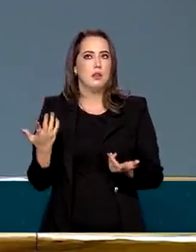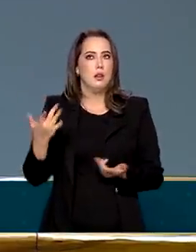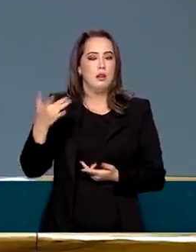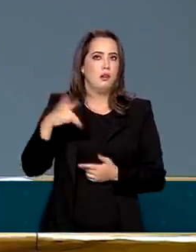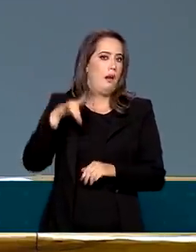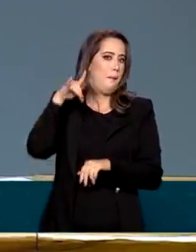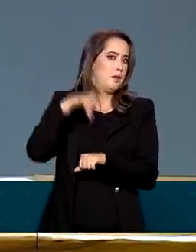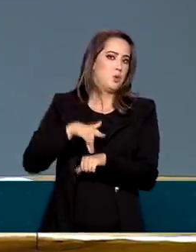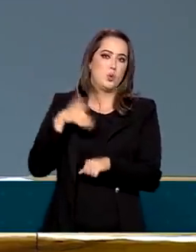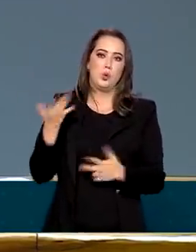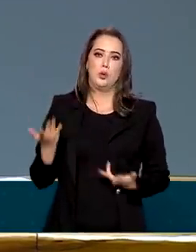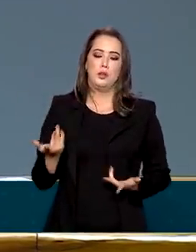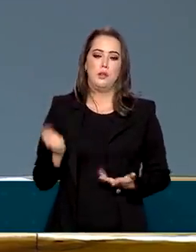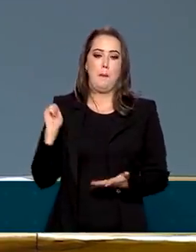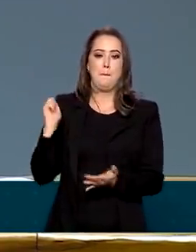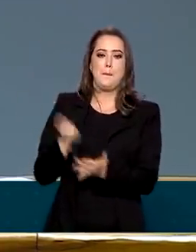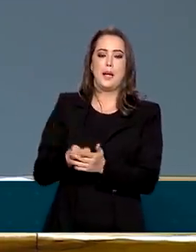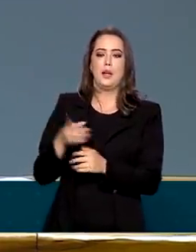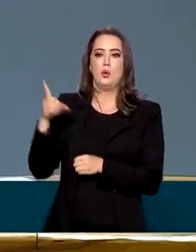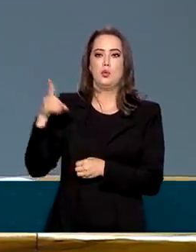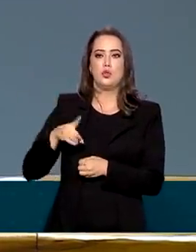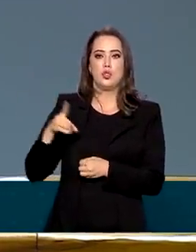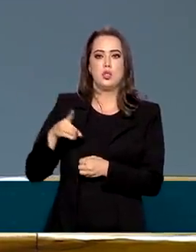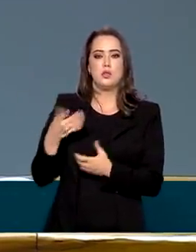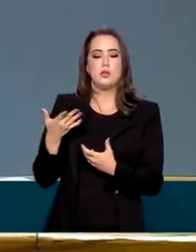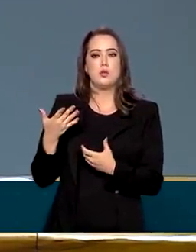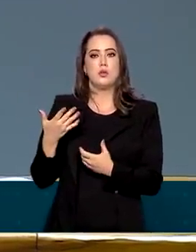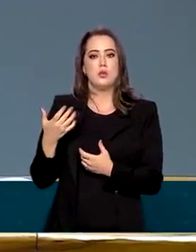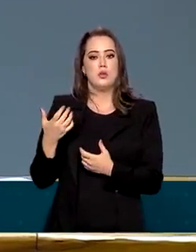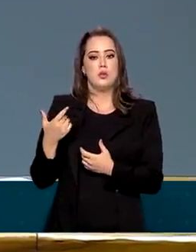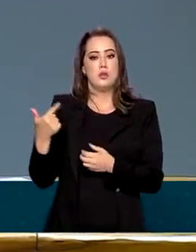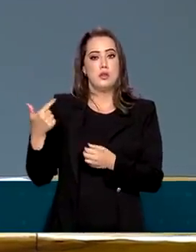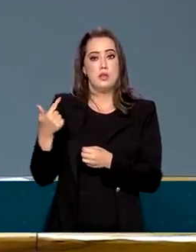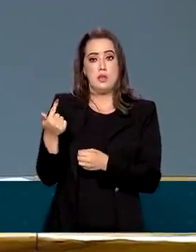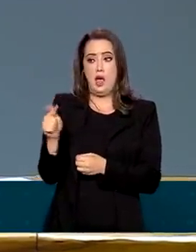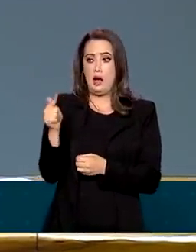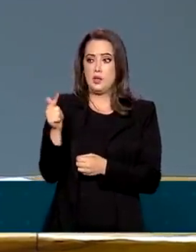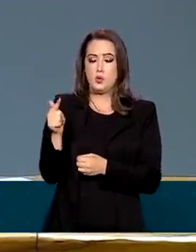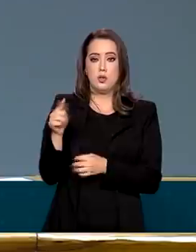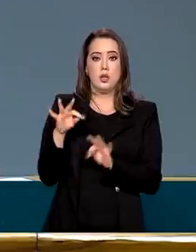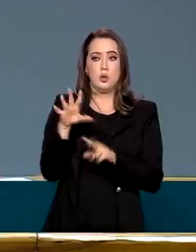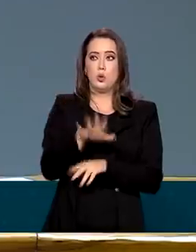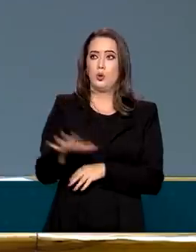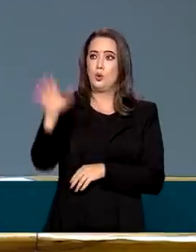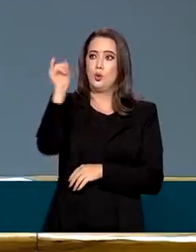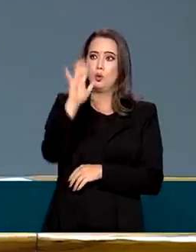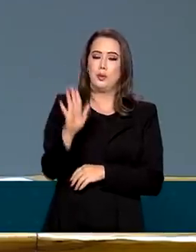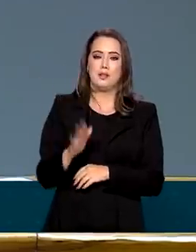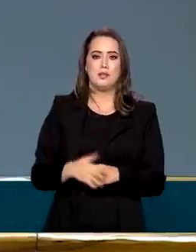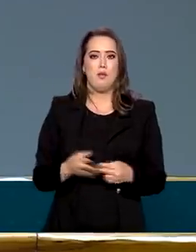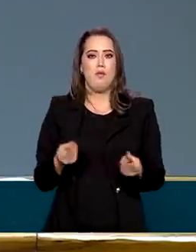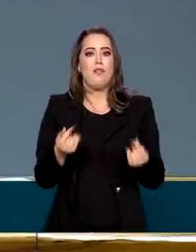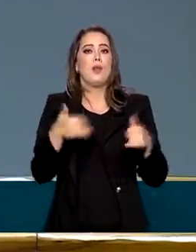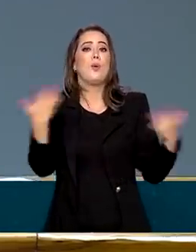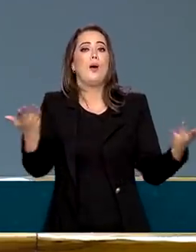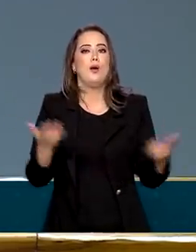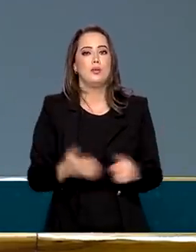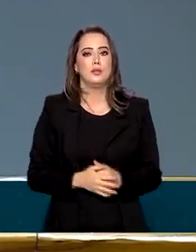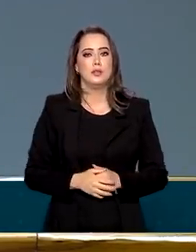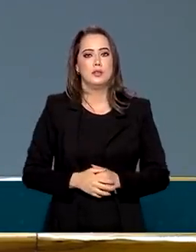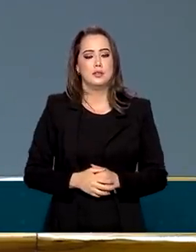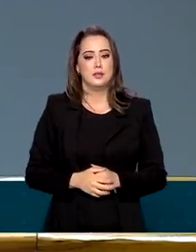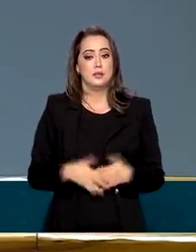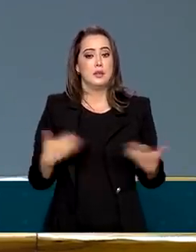dar um subsídio para o diesel e para a gasolina no Brasil inteiro. Ora, isso pode chegar a 100 bilhões, 150 bilhões,